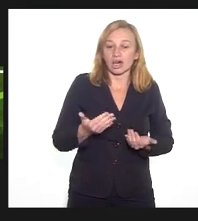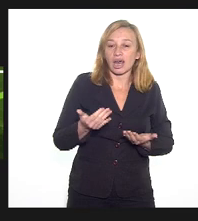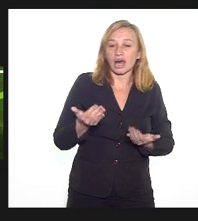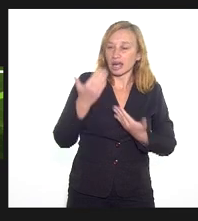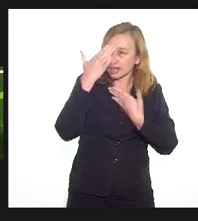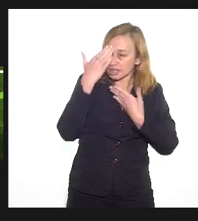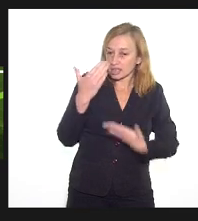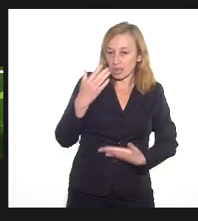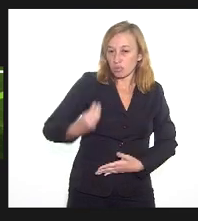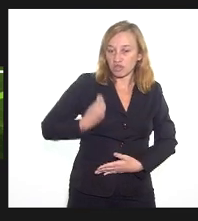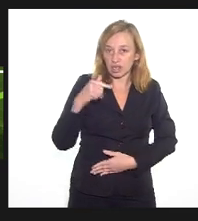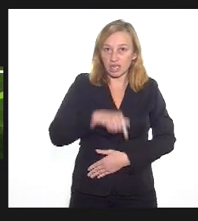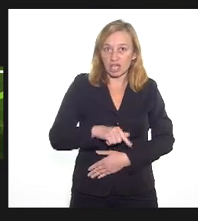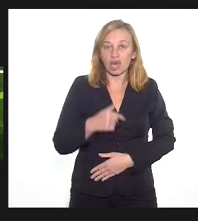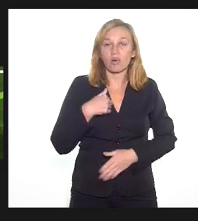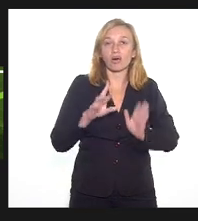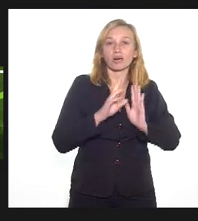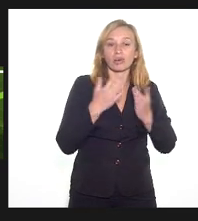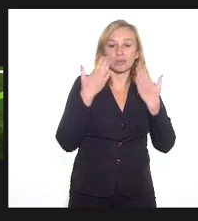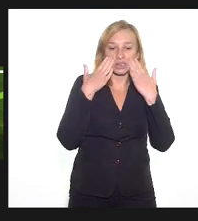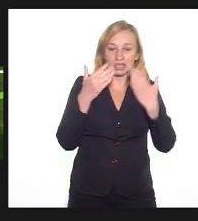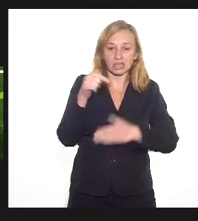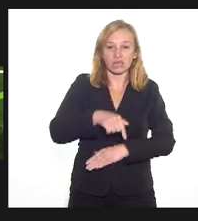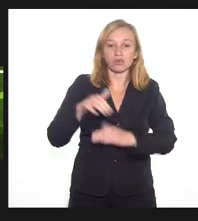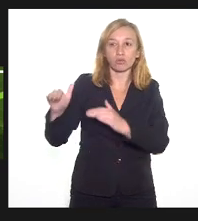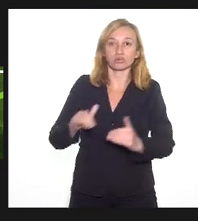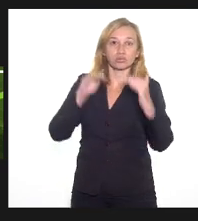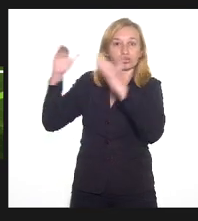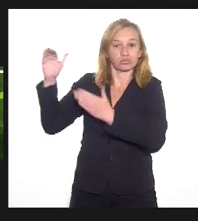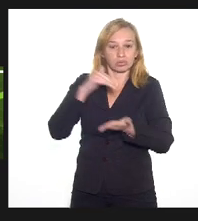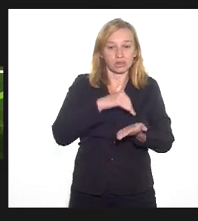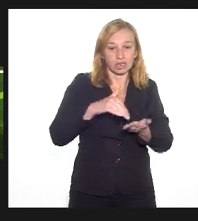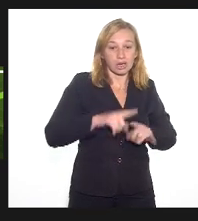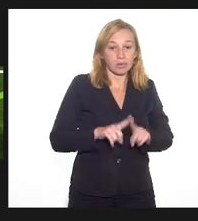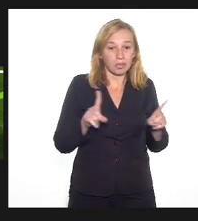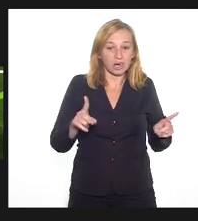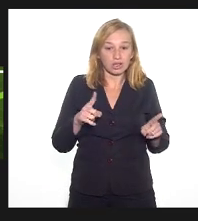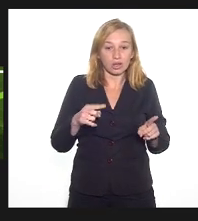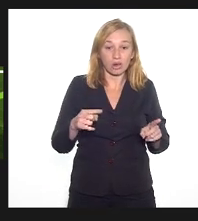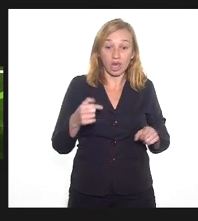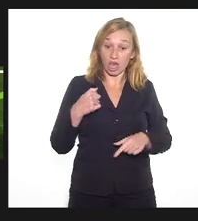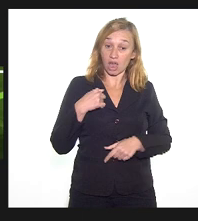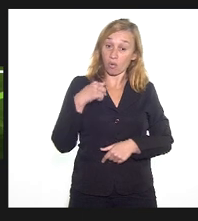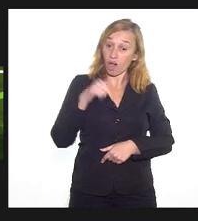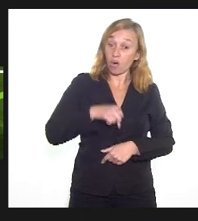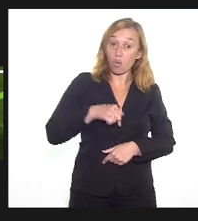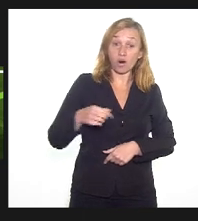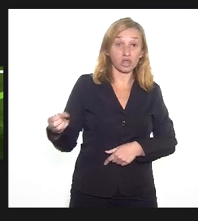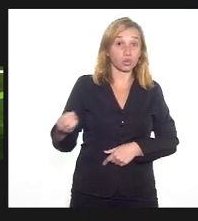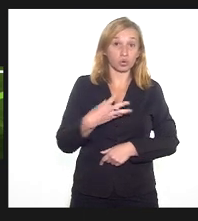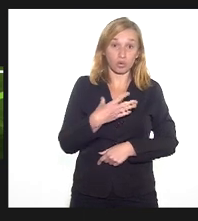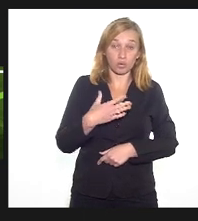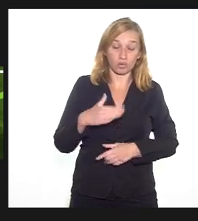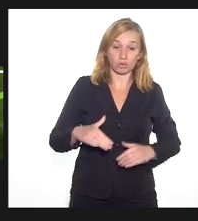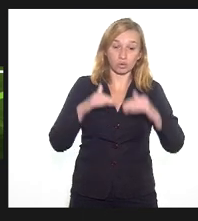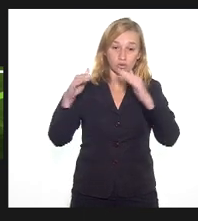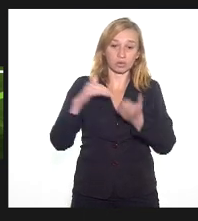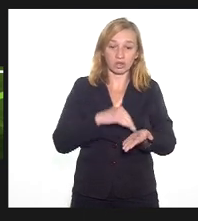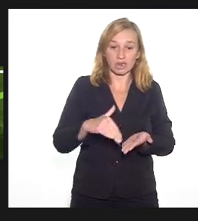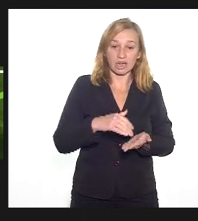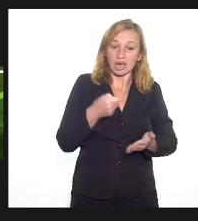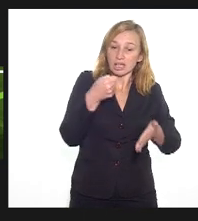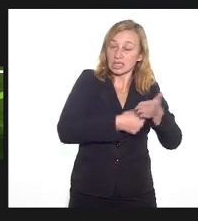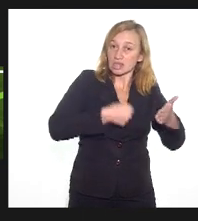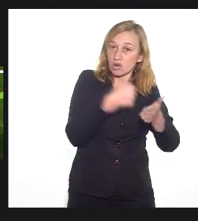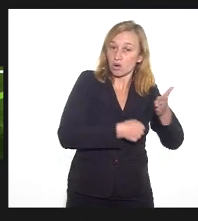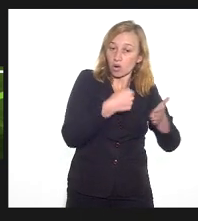Bom, eu estou sendo apresentado aqui como subsecretário, né? Mas eu estou subsecretário agora. E essa luta que a gente vai